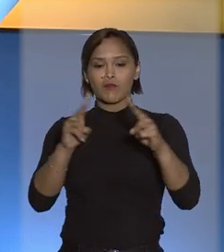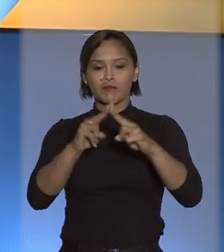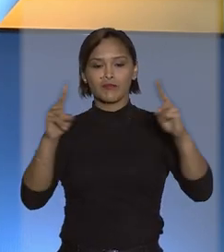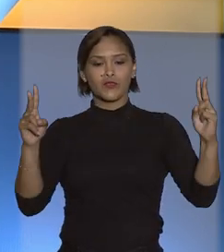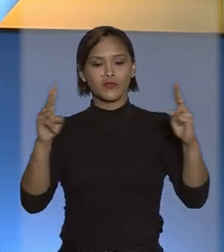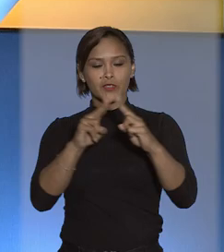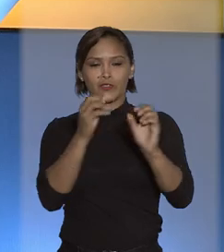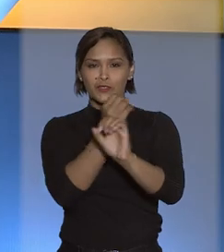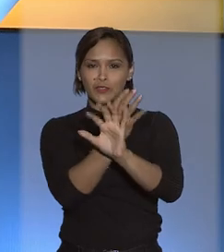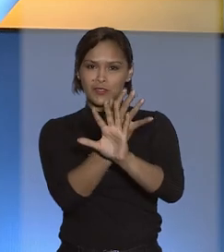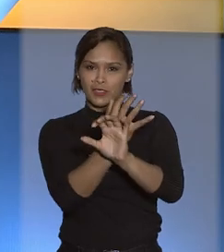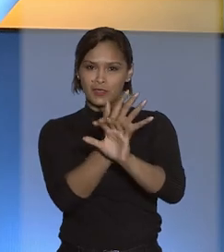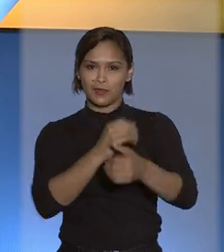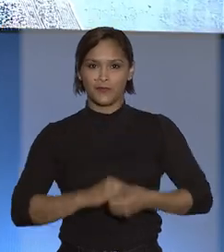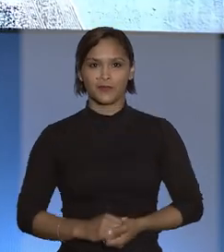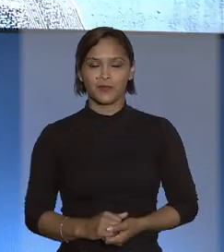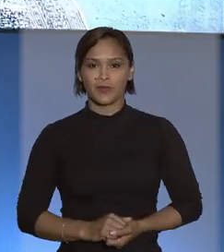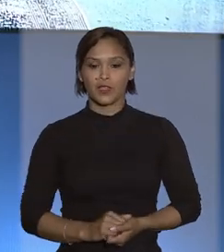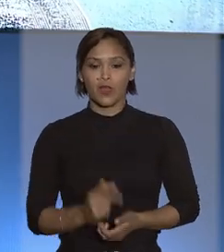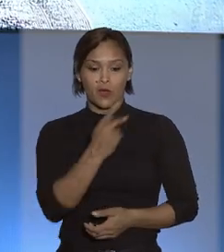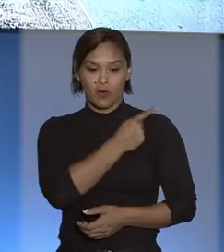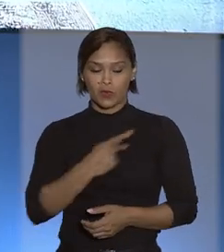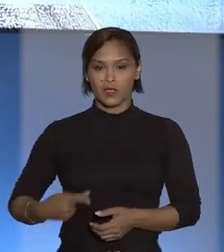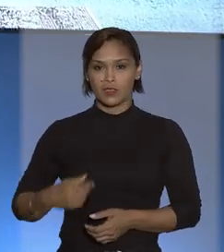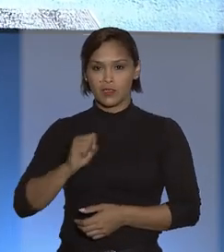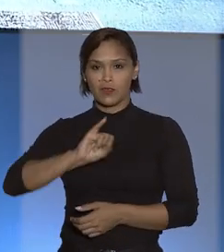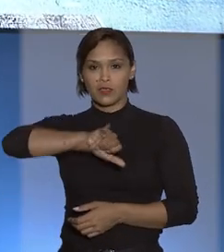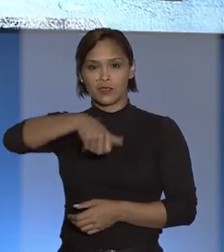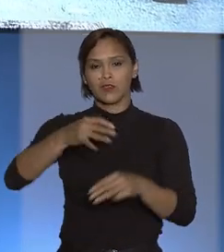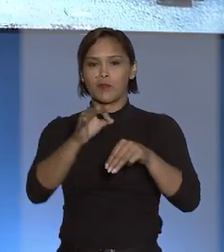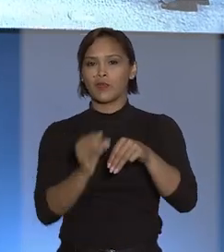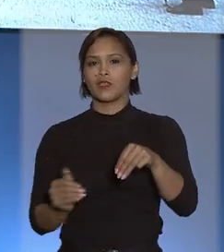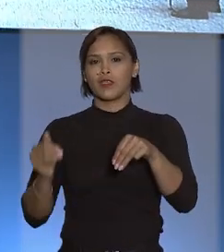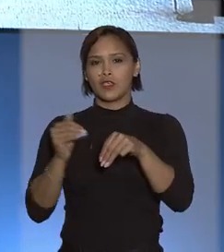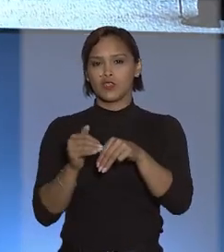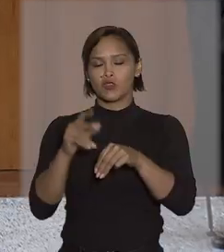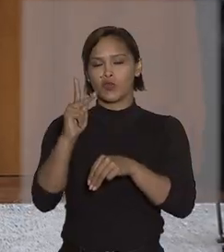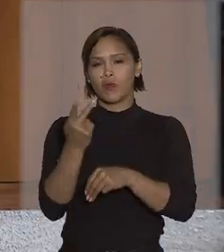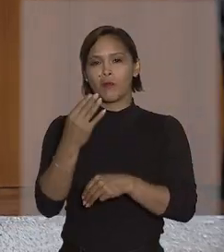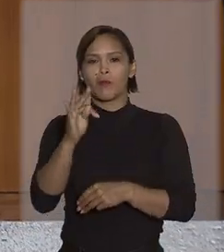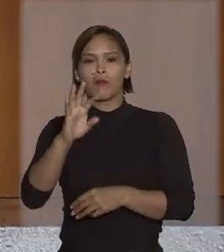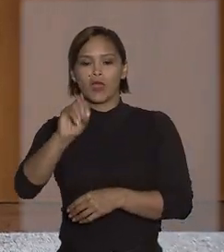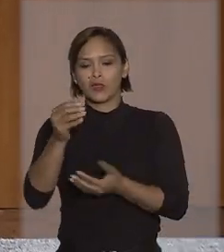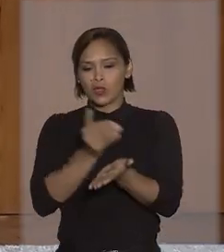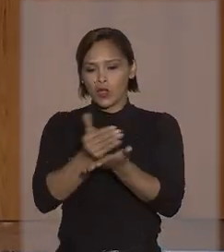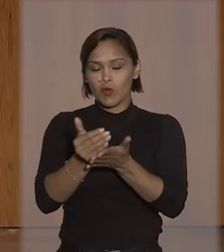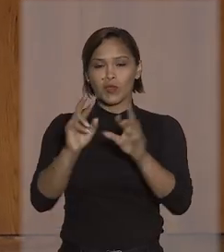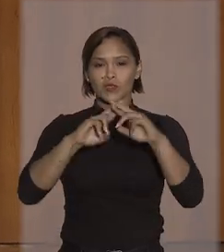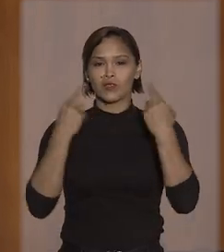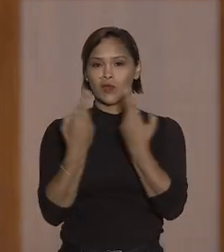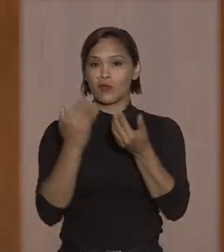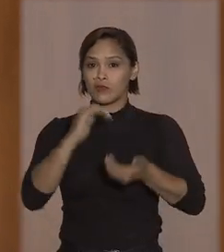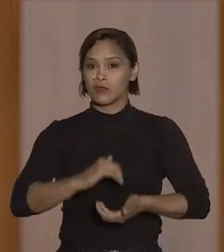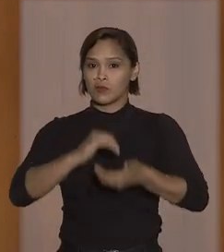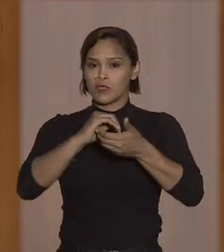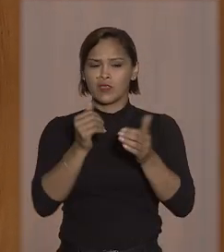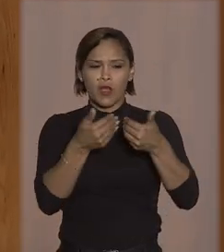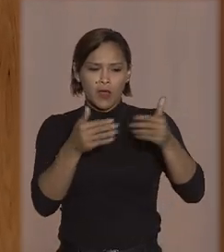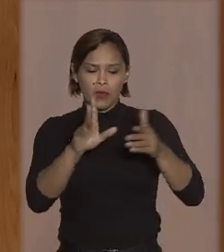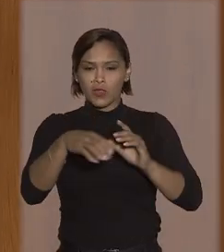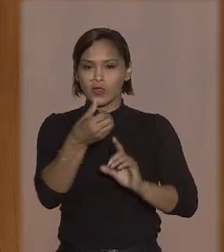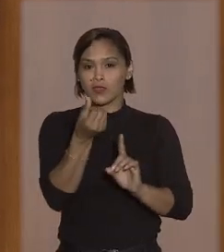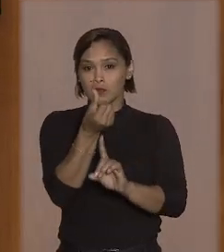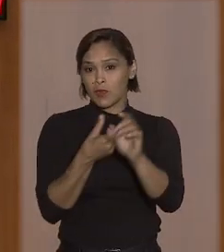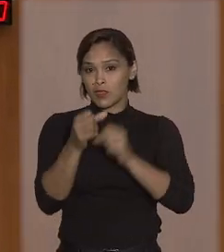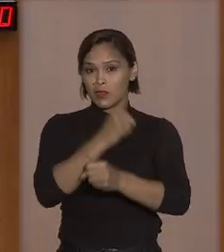por videoconferência. O presidente do STJ, ministro Humberto Martins, começou a sessão da Corte Especial de abertura